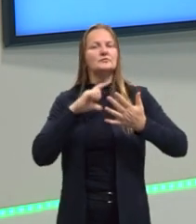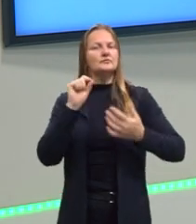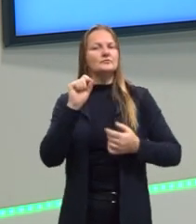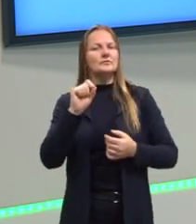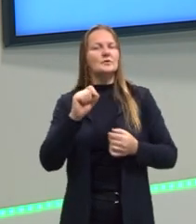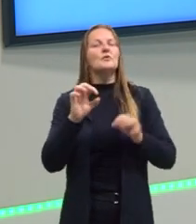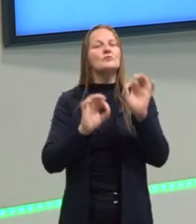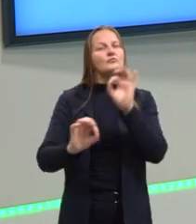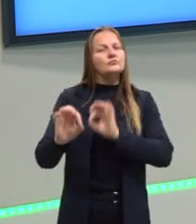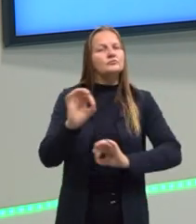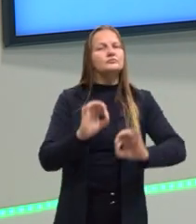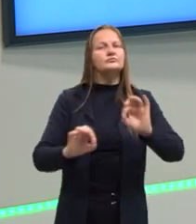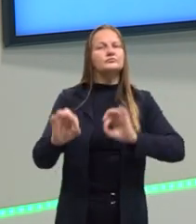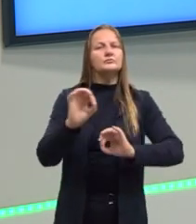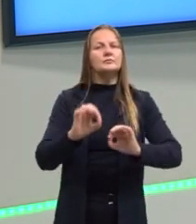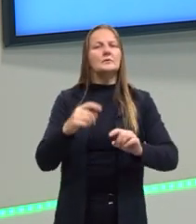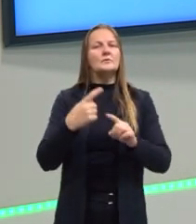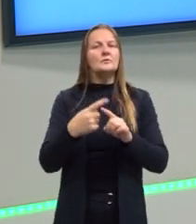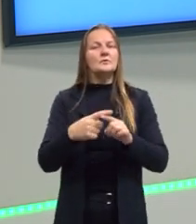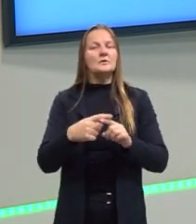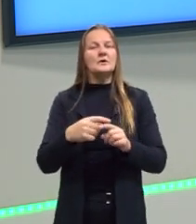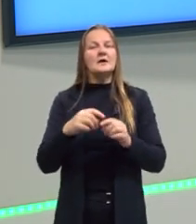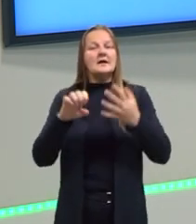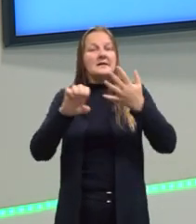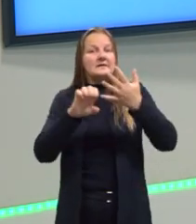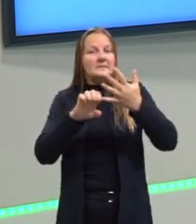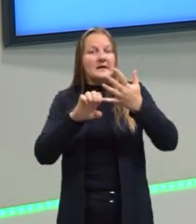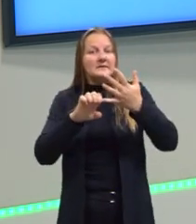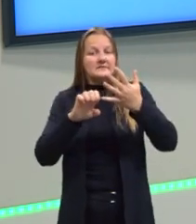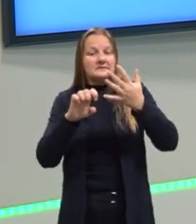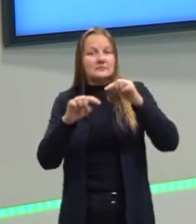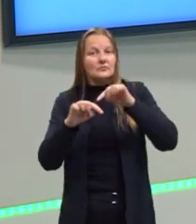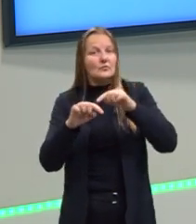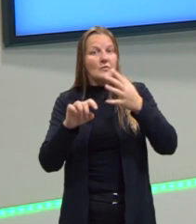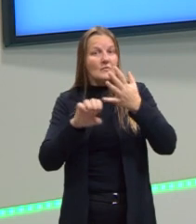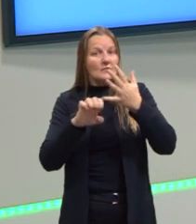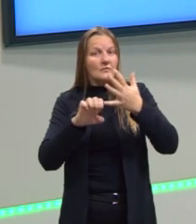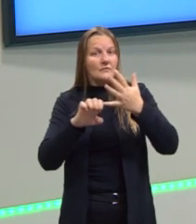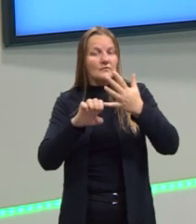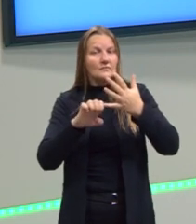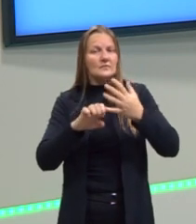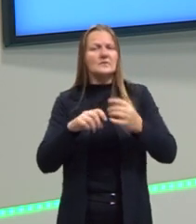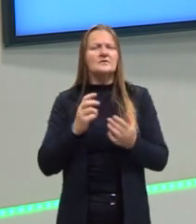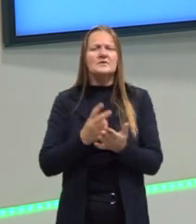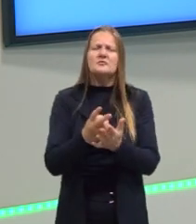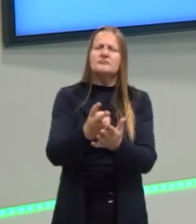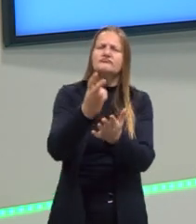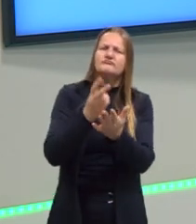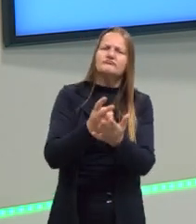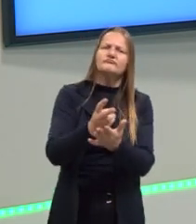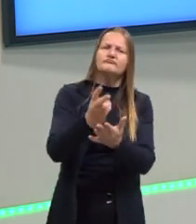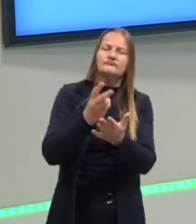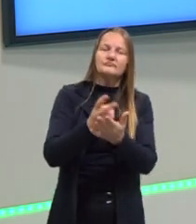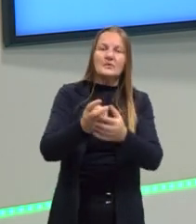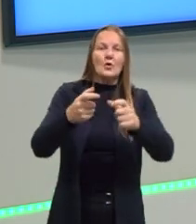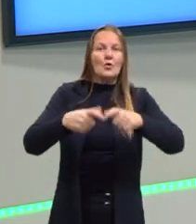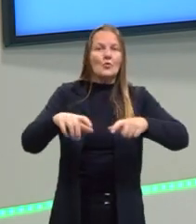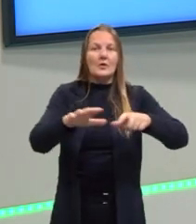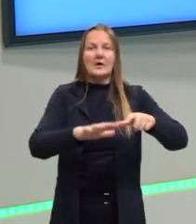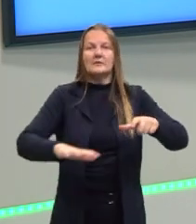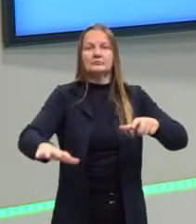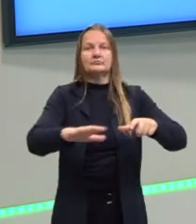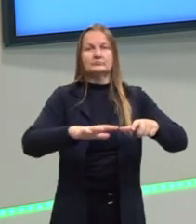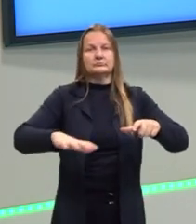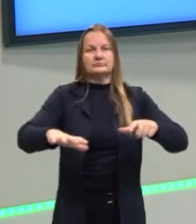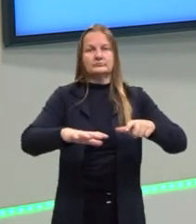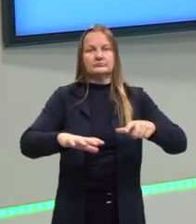proporcionar, então, com que a espécie, a espécie em si, seja perpetuada no ambiente, naquele